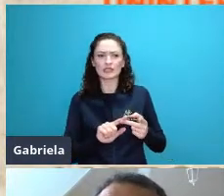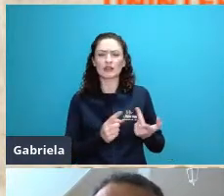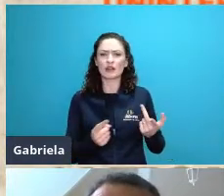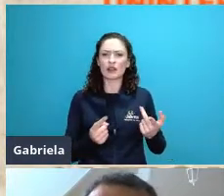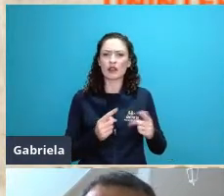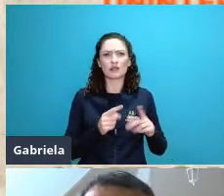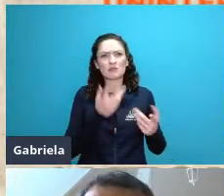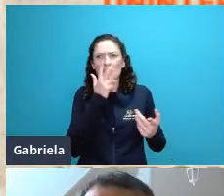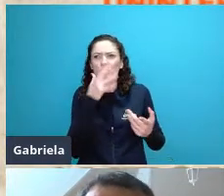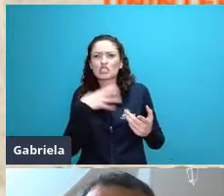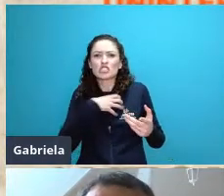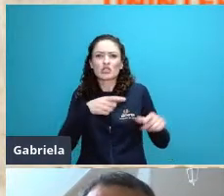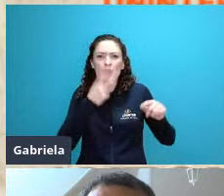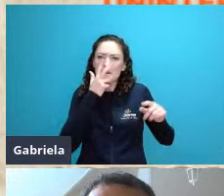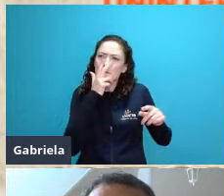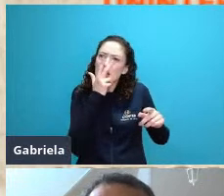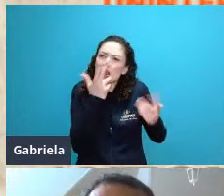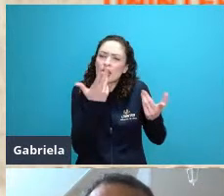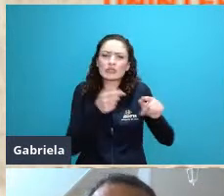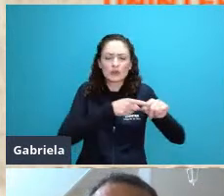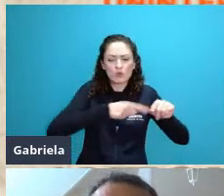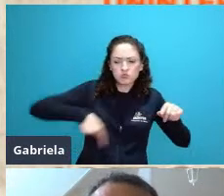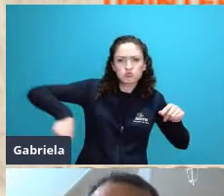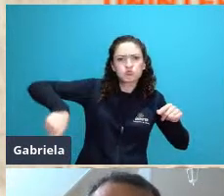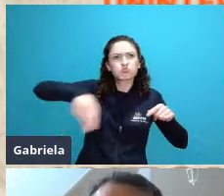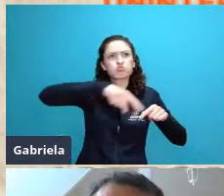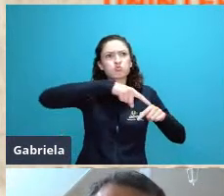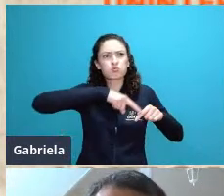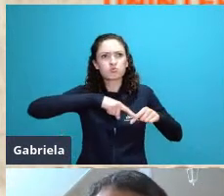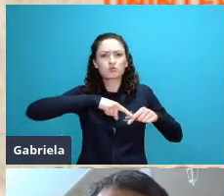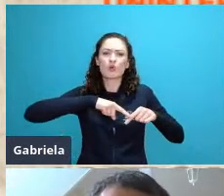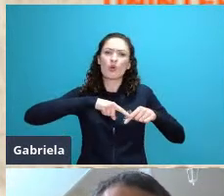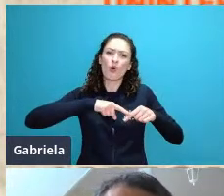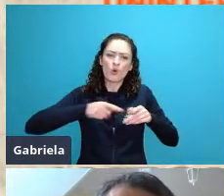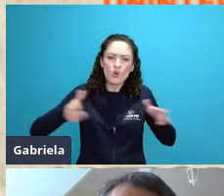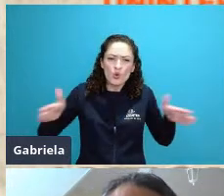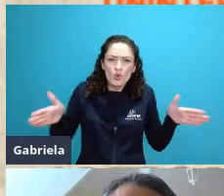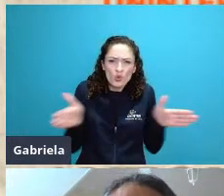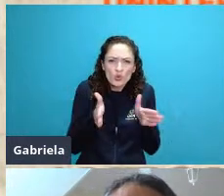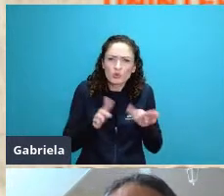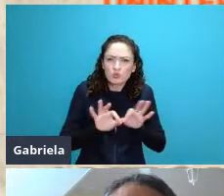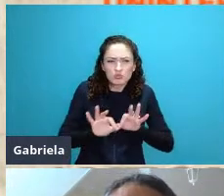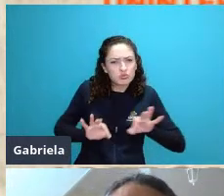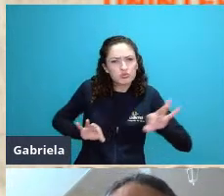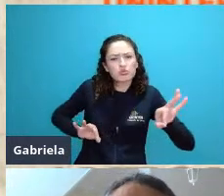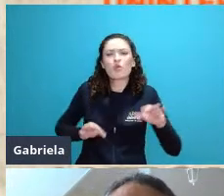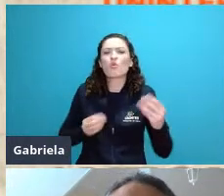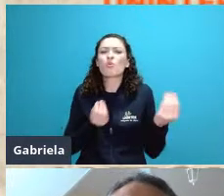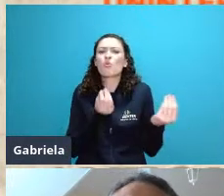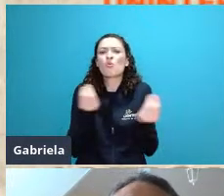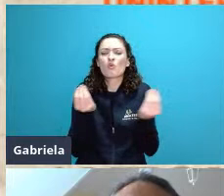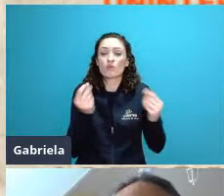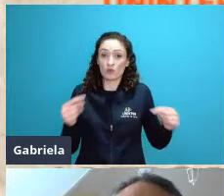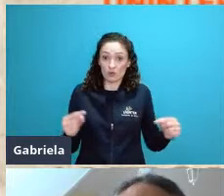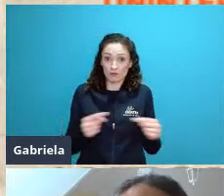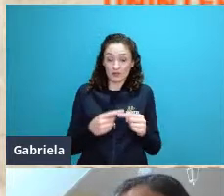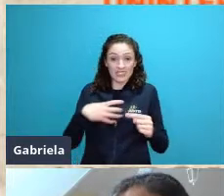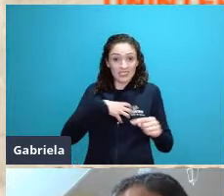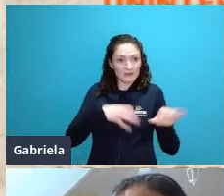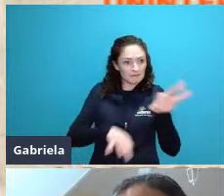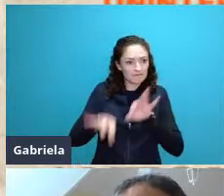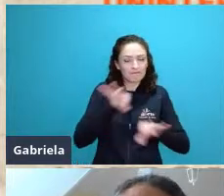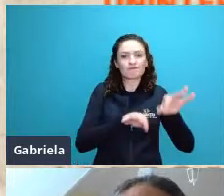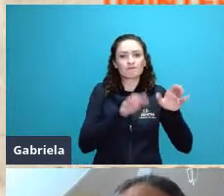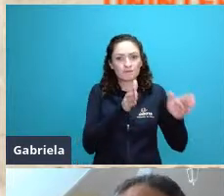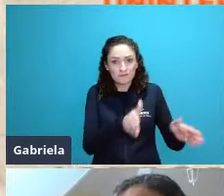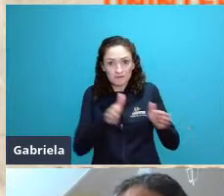tudo isso está associado a organização de uma bacia como um sistema a dissipação da